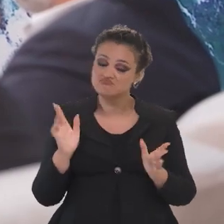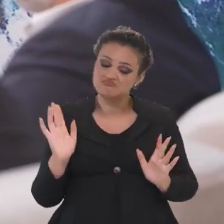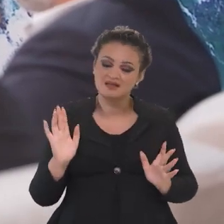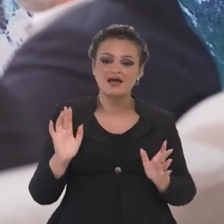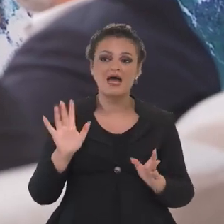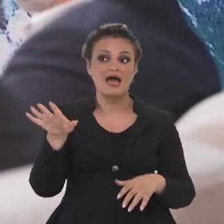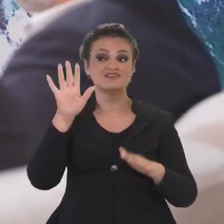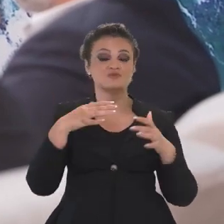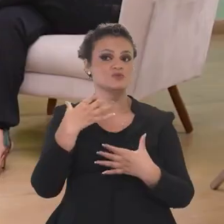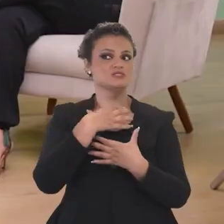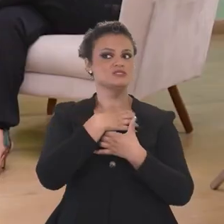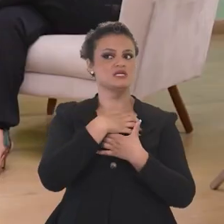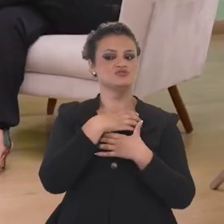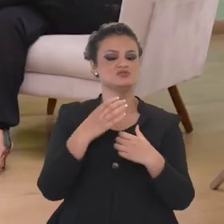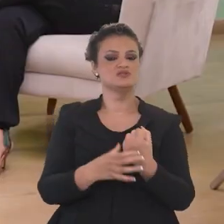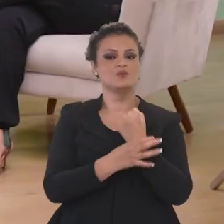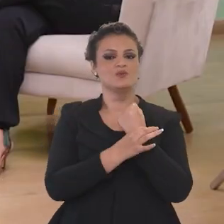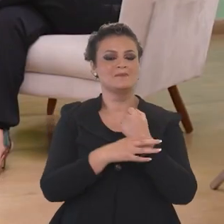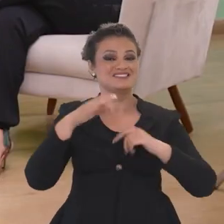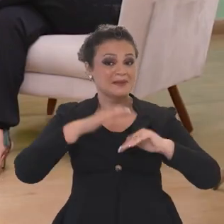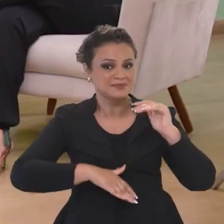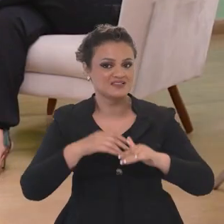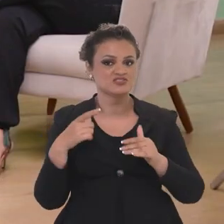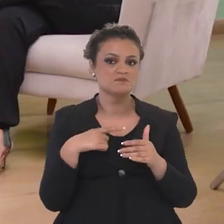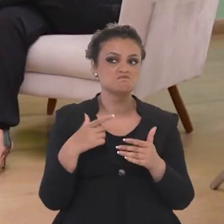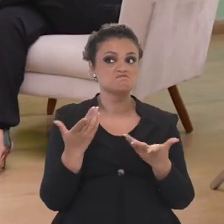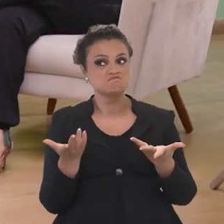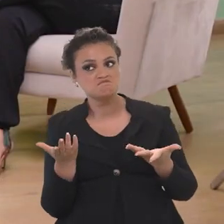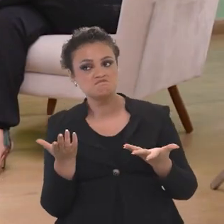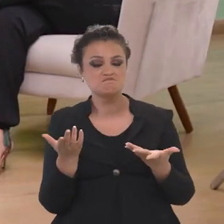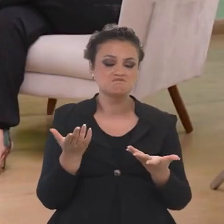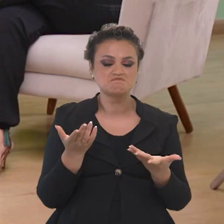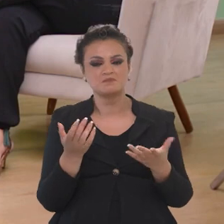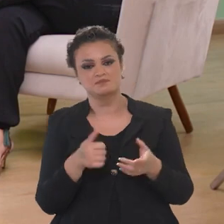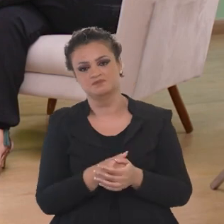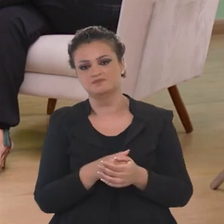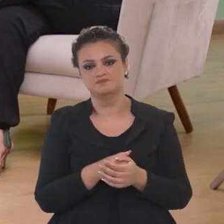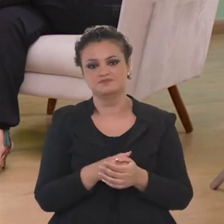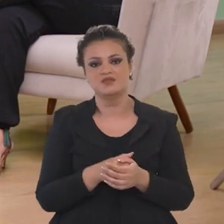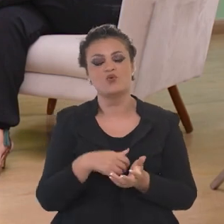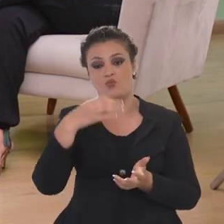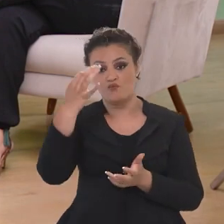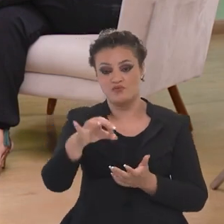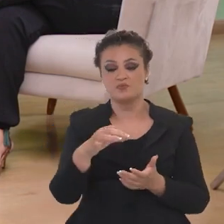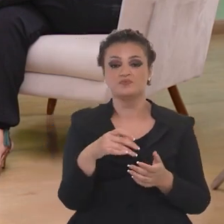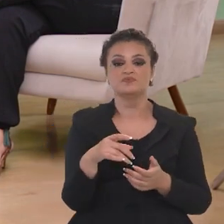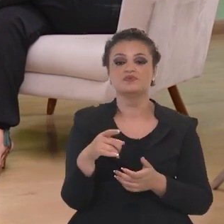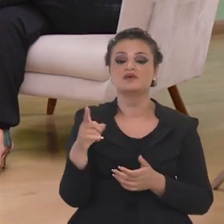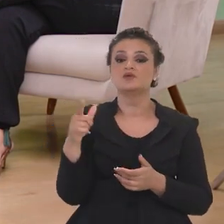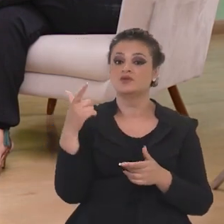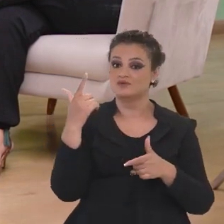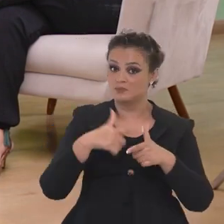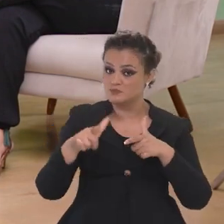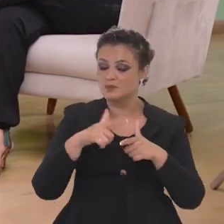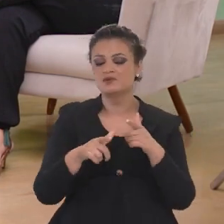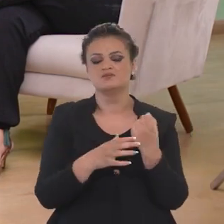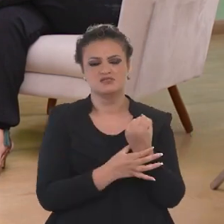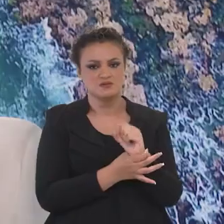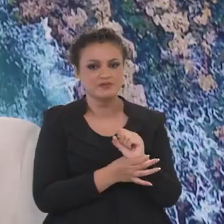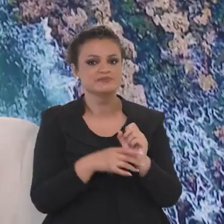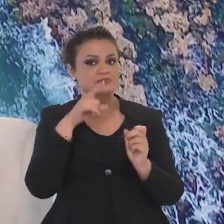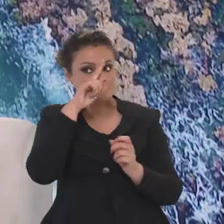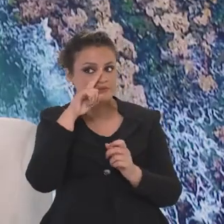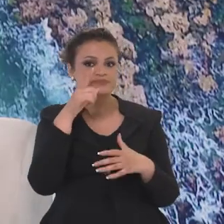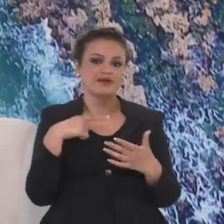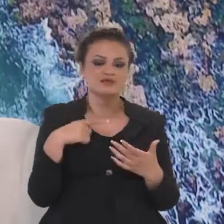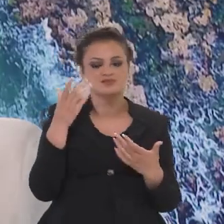coisa é a sensação de segurança. A outra é, efetivamente, a insegurança que nós temos. Nós temos, eu reafirmo, nós temos problemas de segurança.